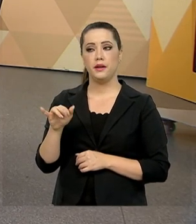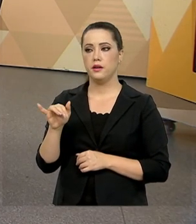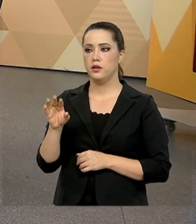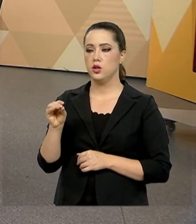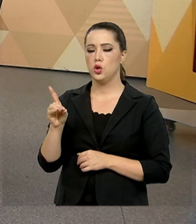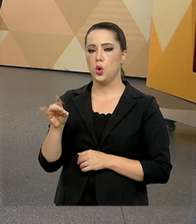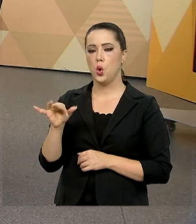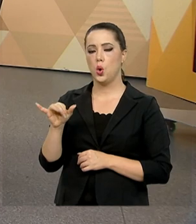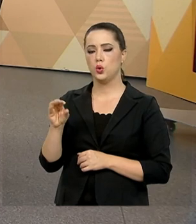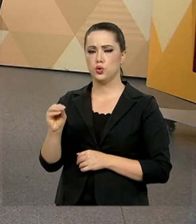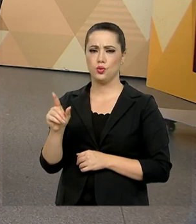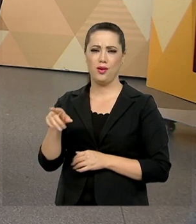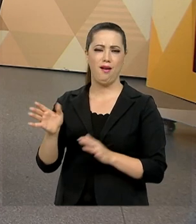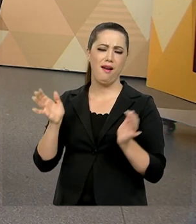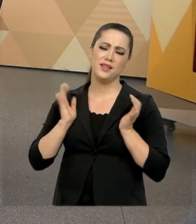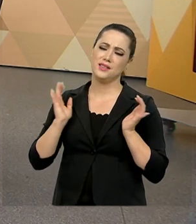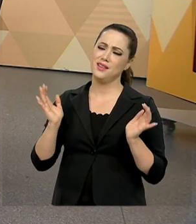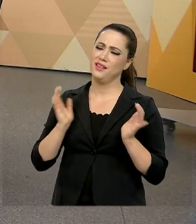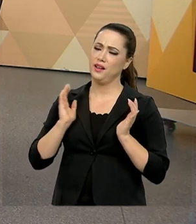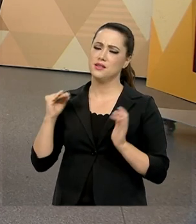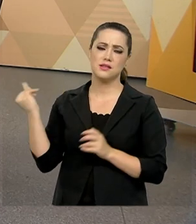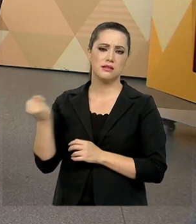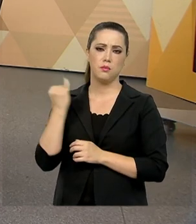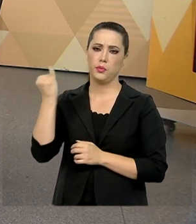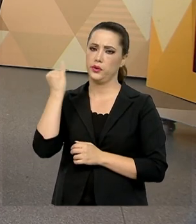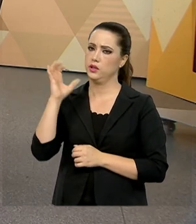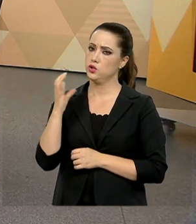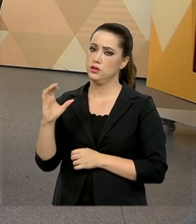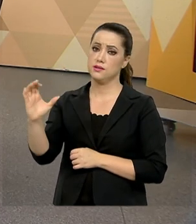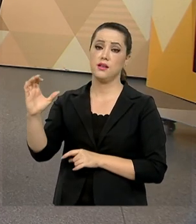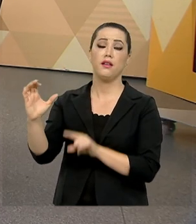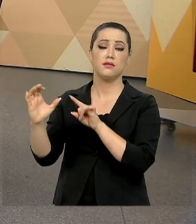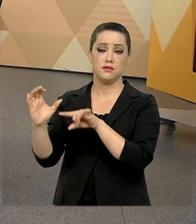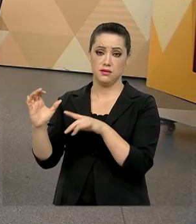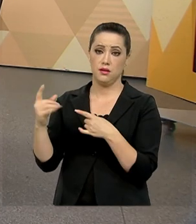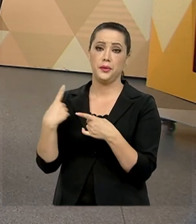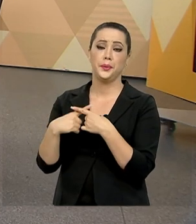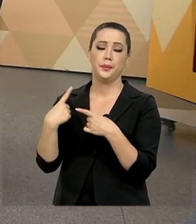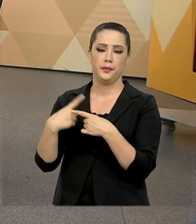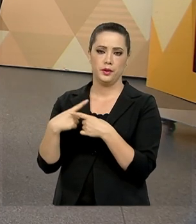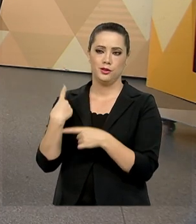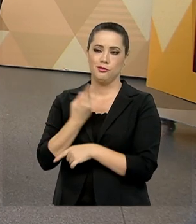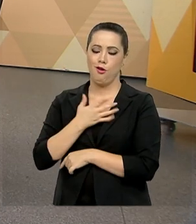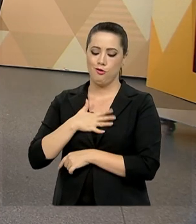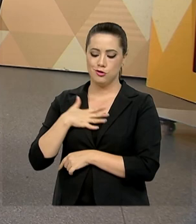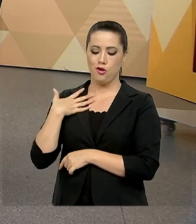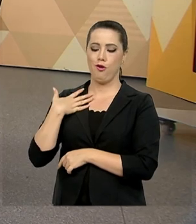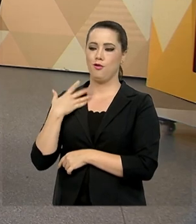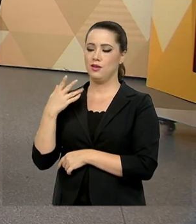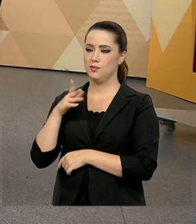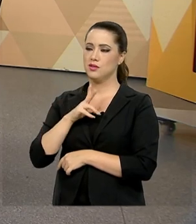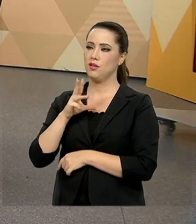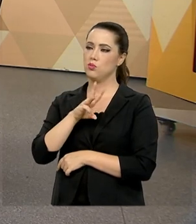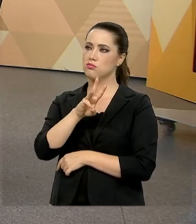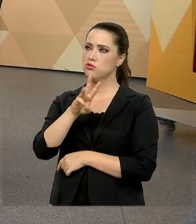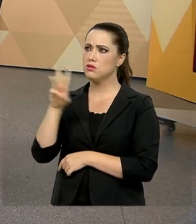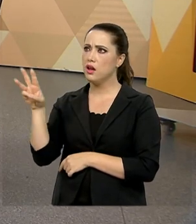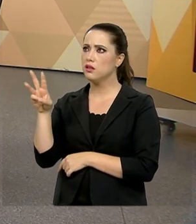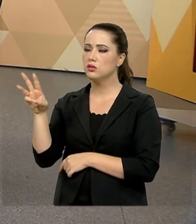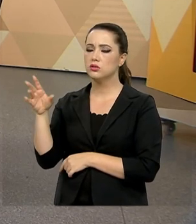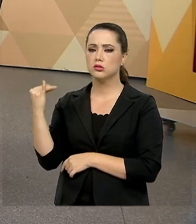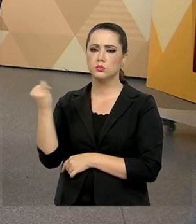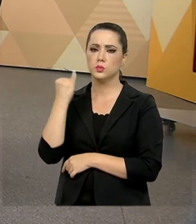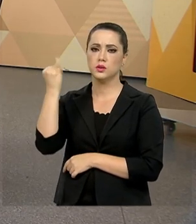científico que o país tem. Então, nós nos sentimos orgulhosos de abrigar esse